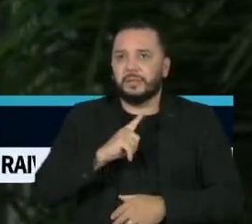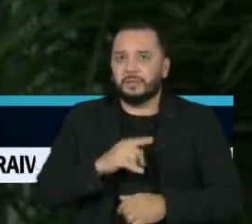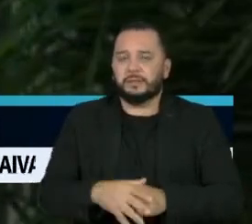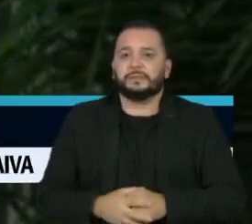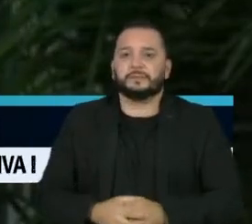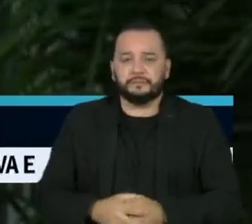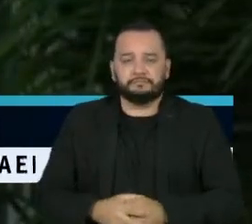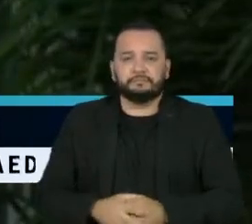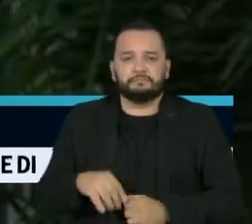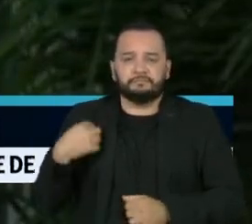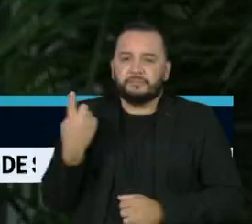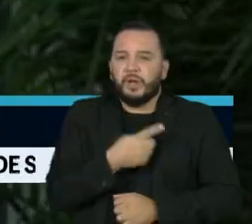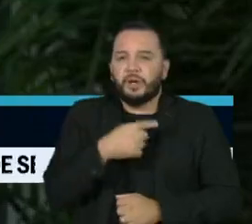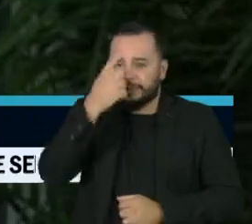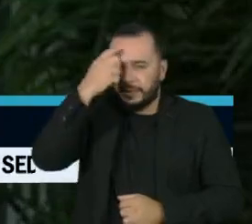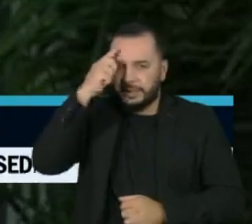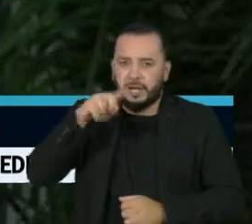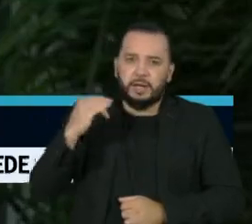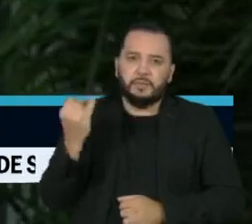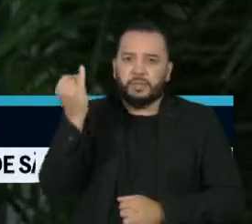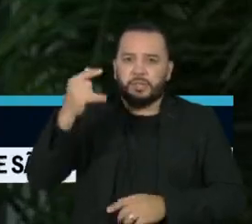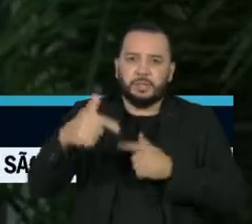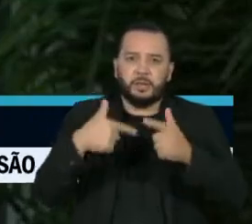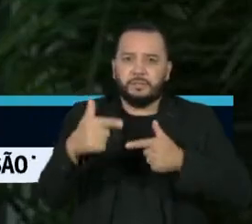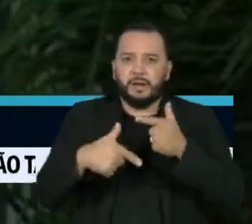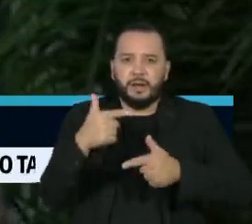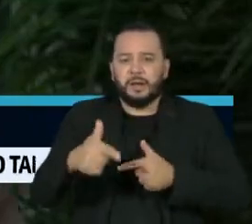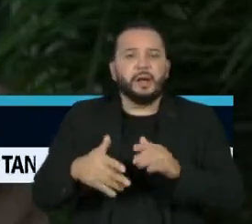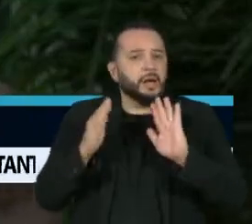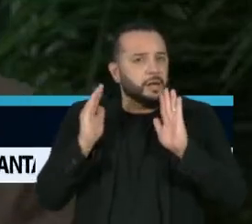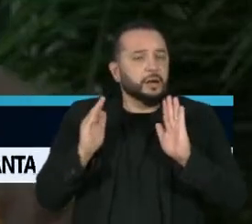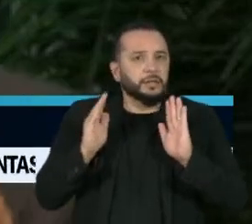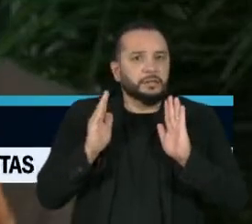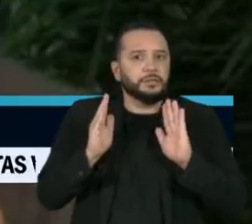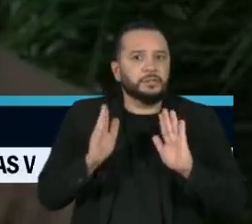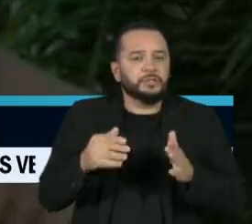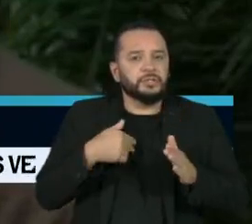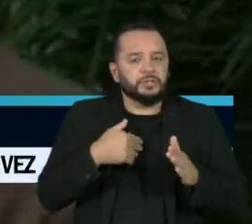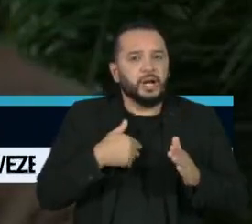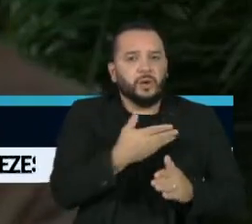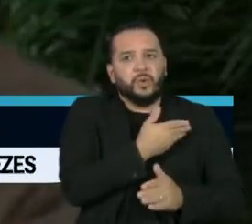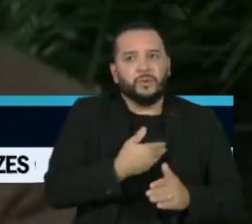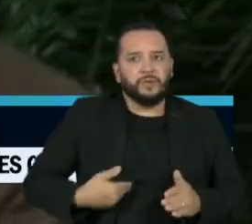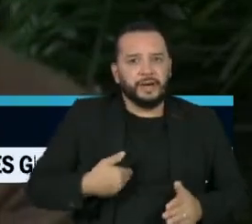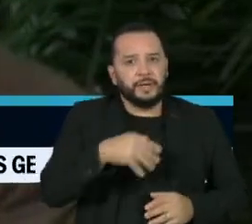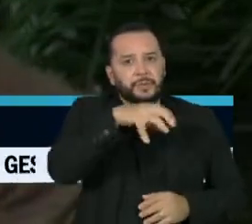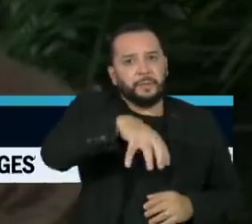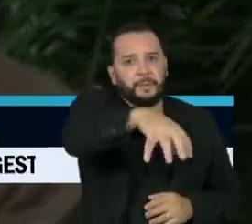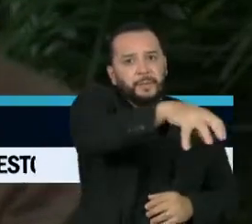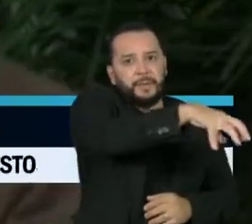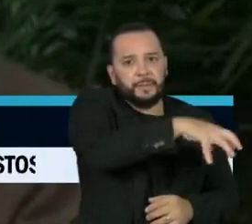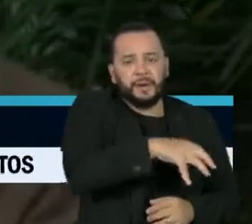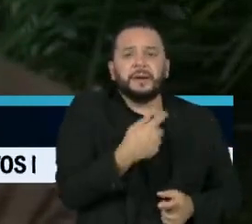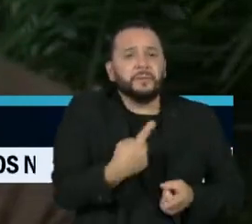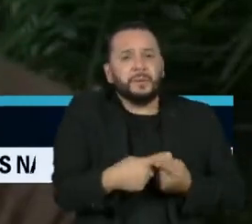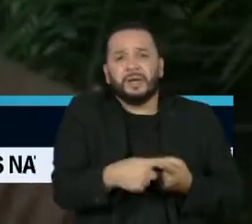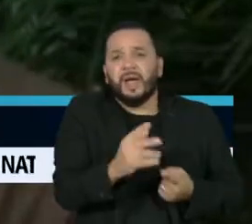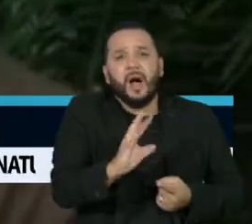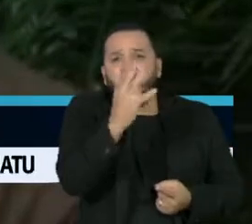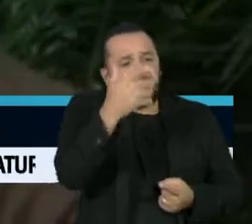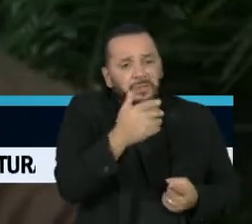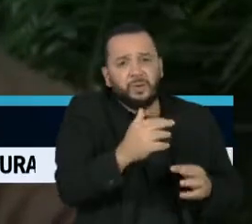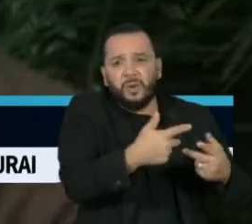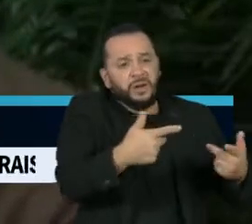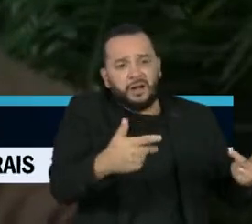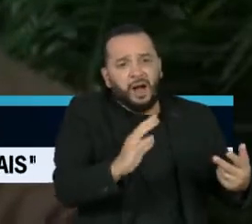Nós consideramos fundamental trabalhar com o nível subnacional porque, como dizemos nos Estados Unidos, é onde a coisa pega,